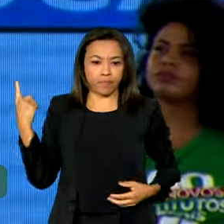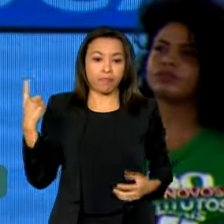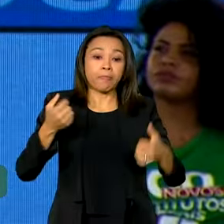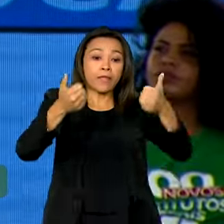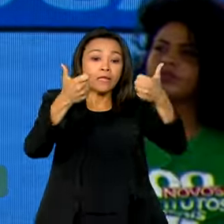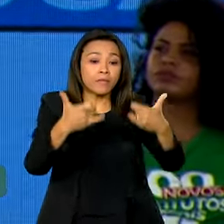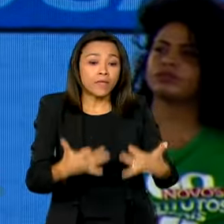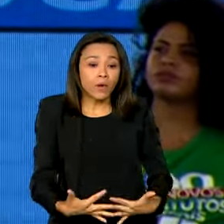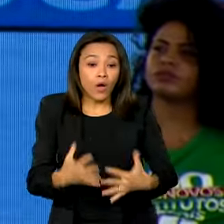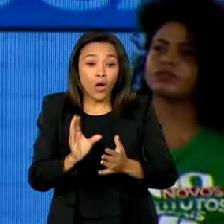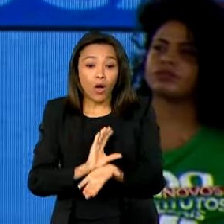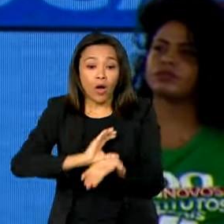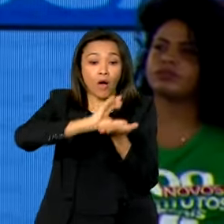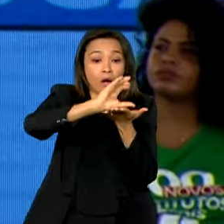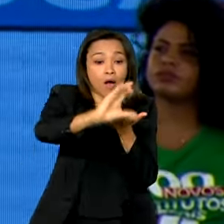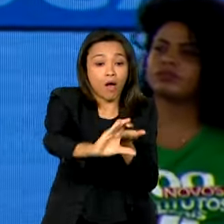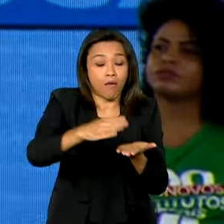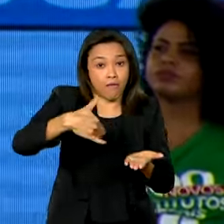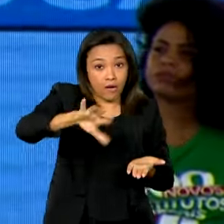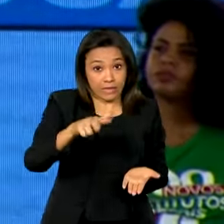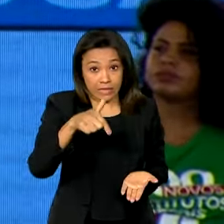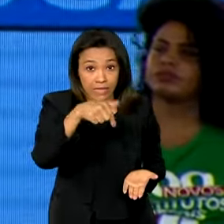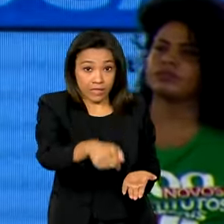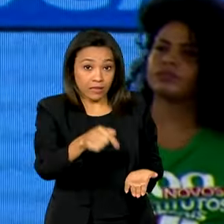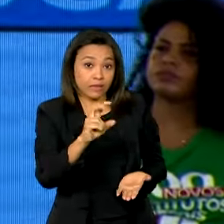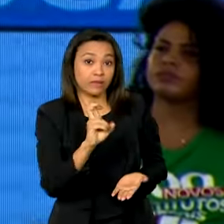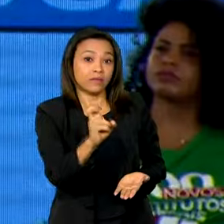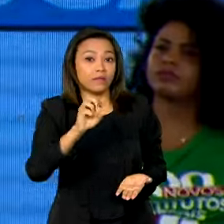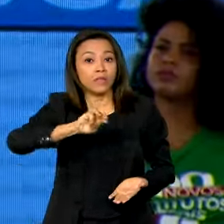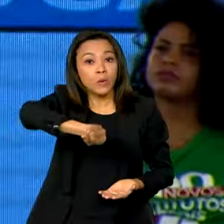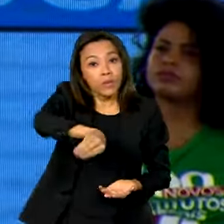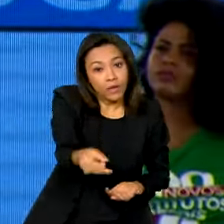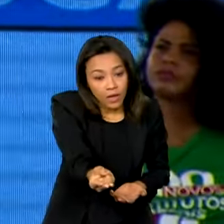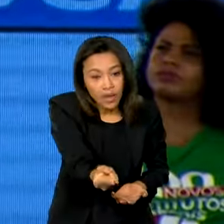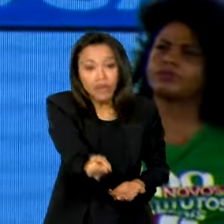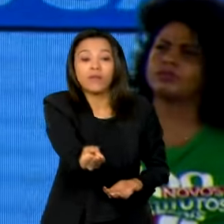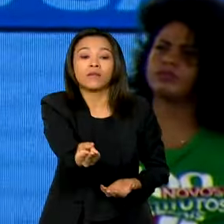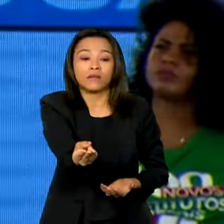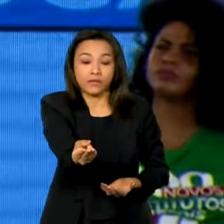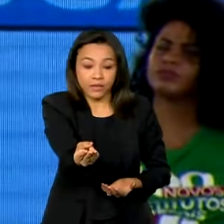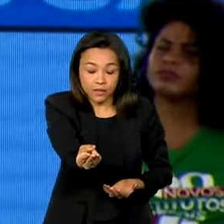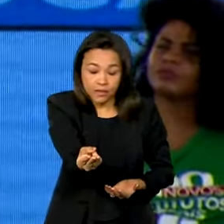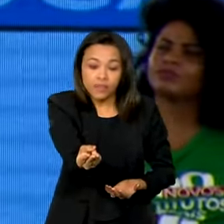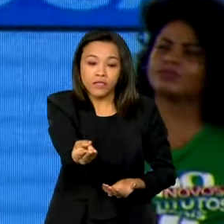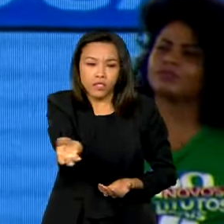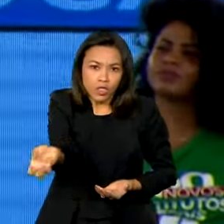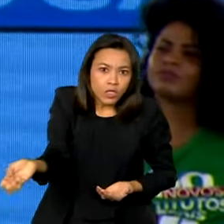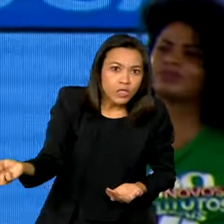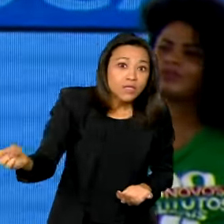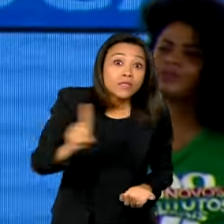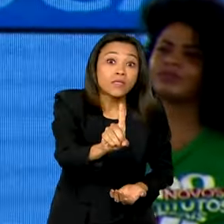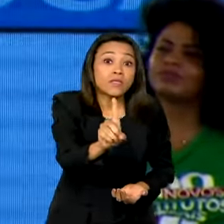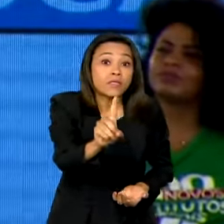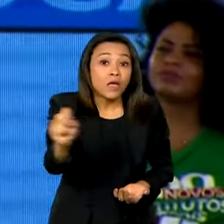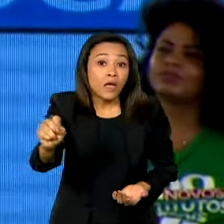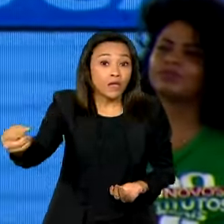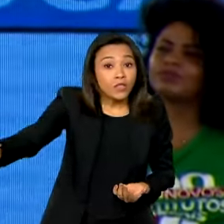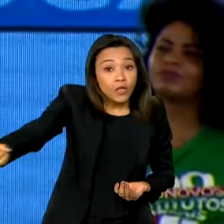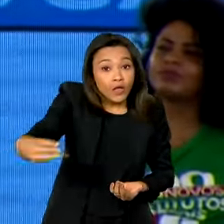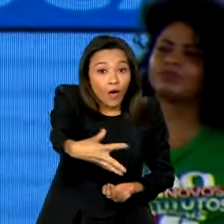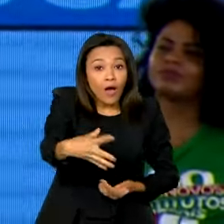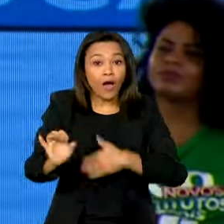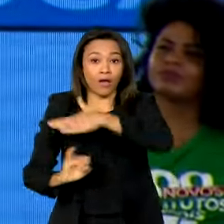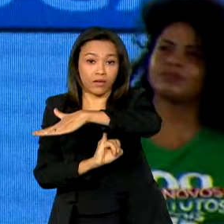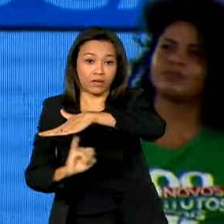de mais de R$ 75 milhões dentro dos 100 novos institutos federais